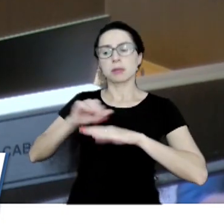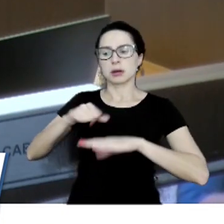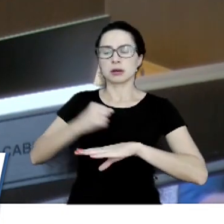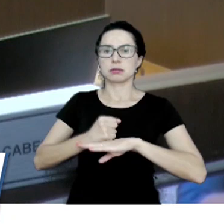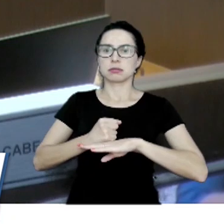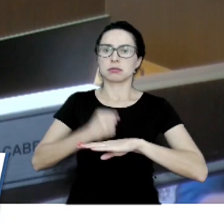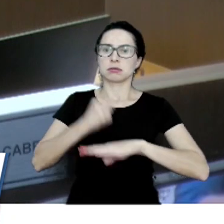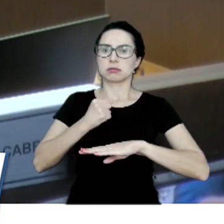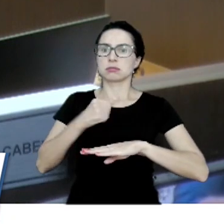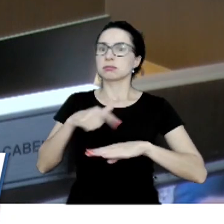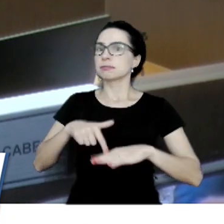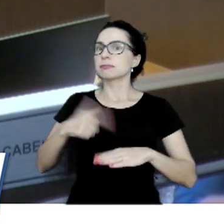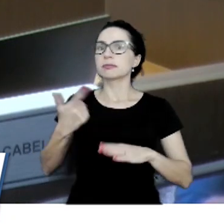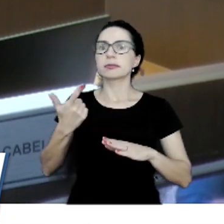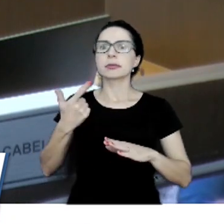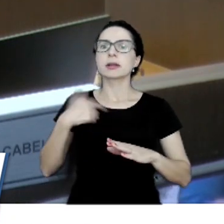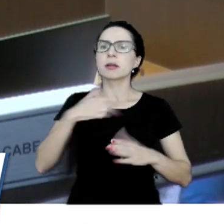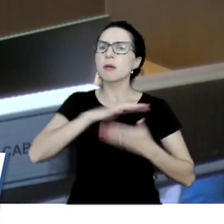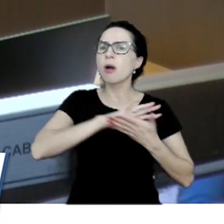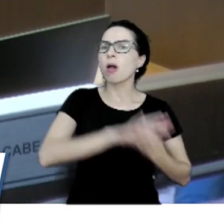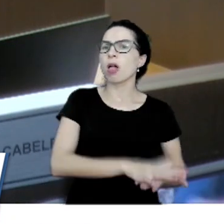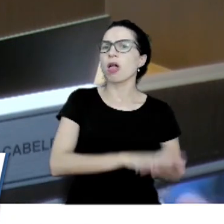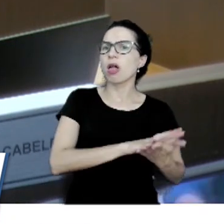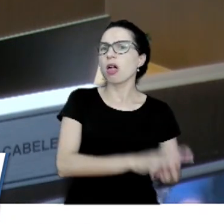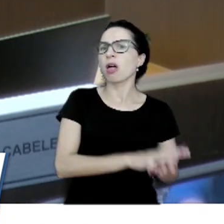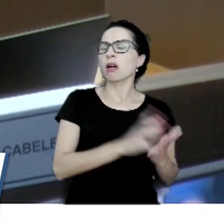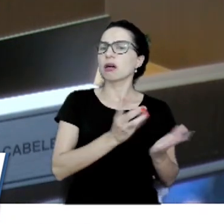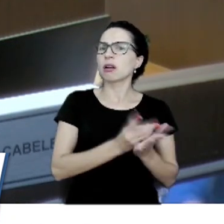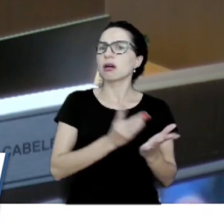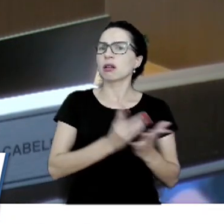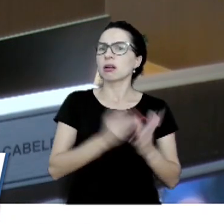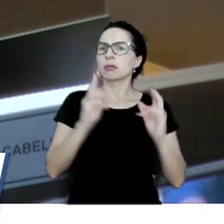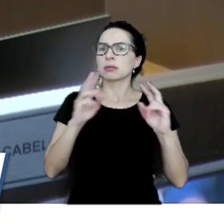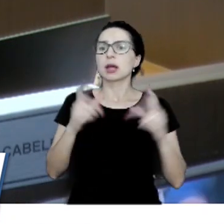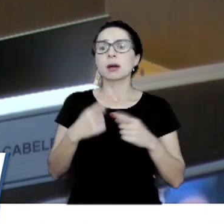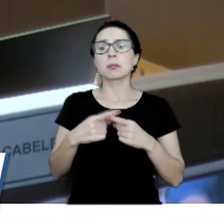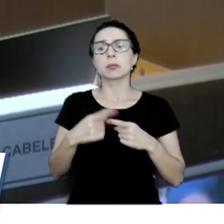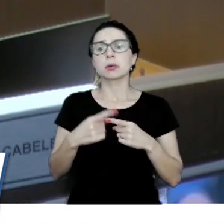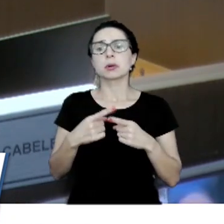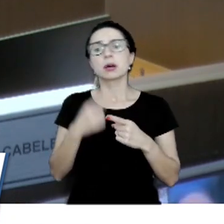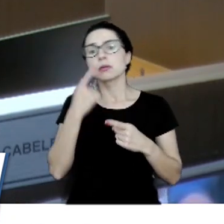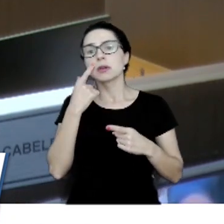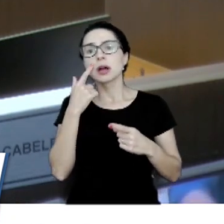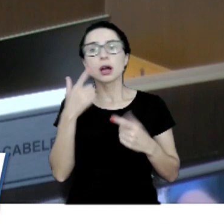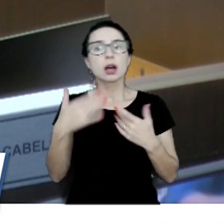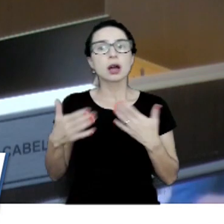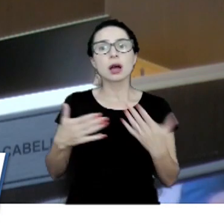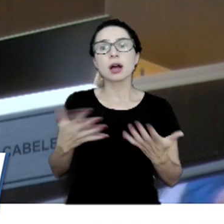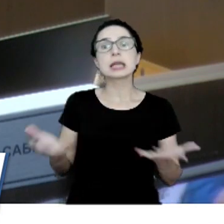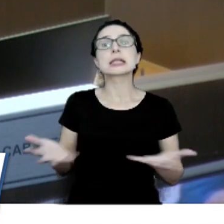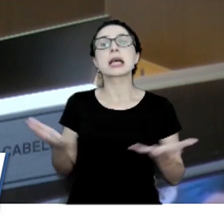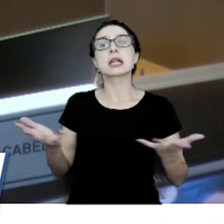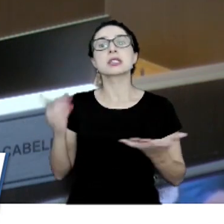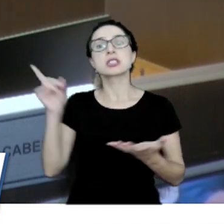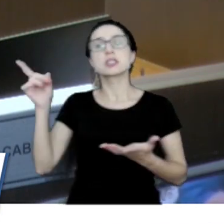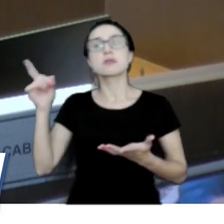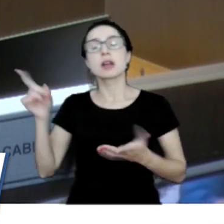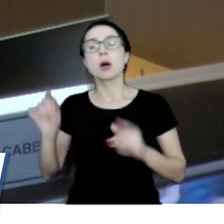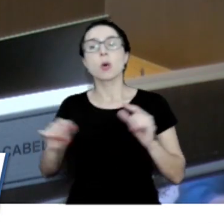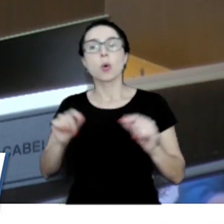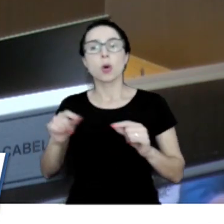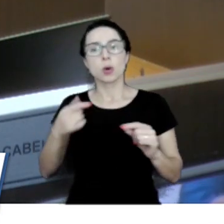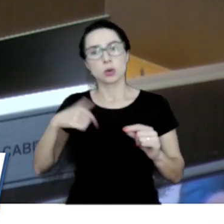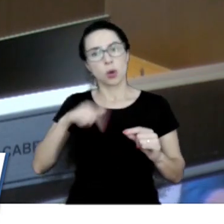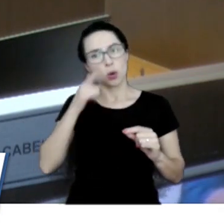ela sempre foi penalizada por isso, para ver qual que é o incentivo que eles estão dando lá, para nós poder